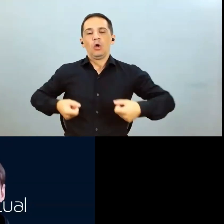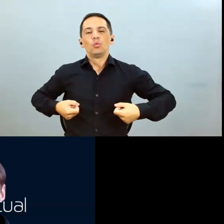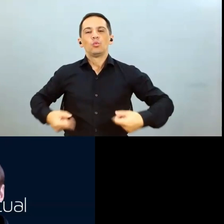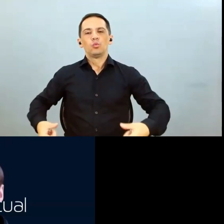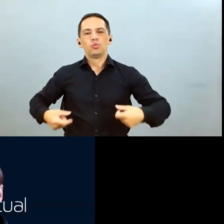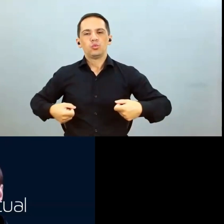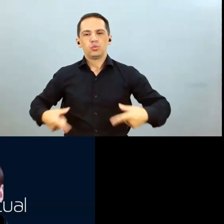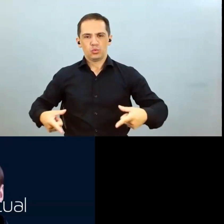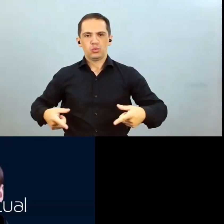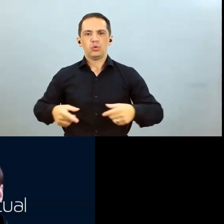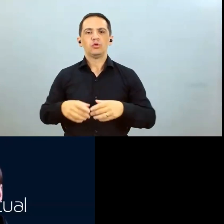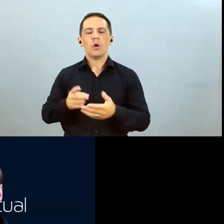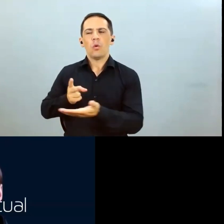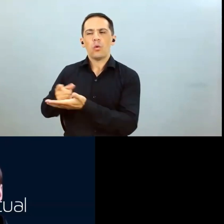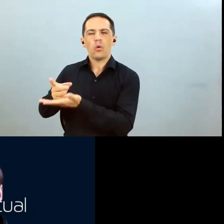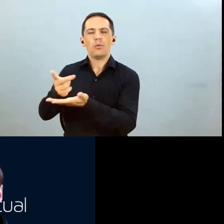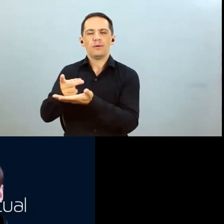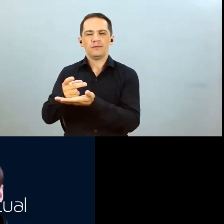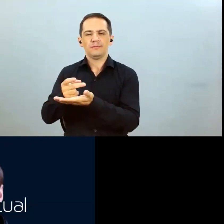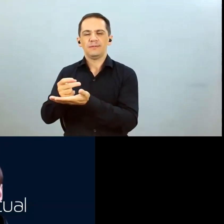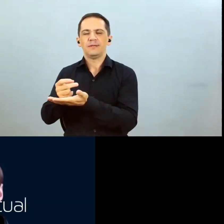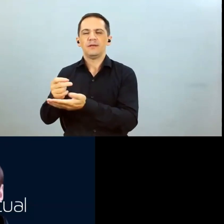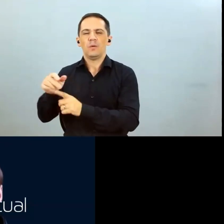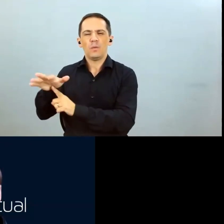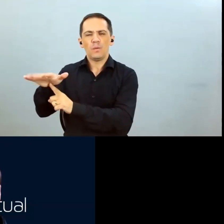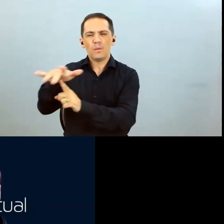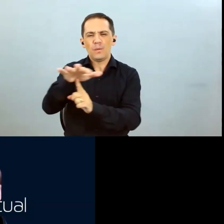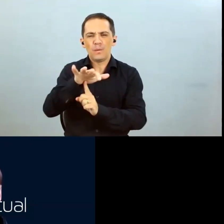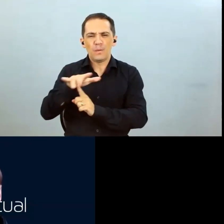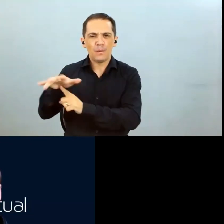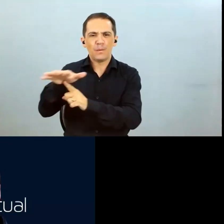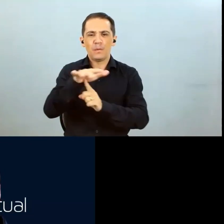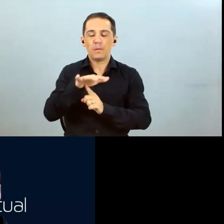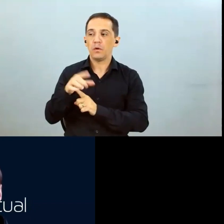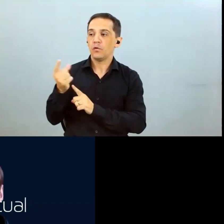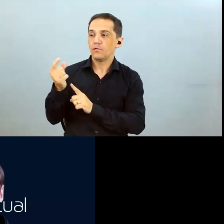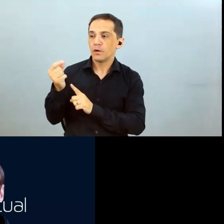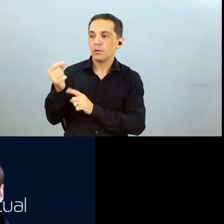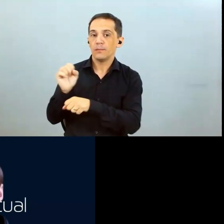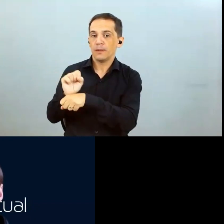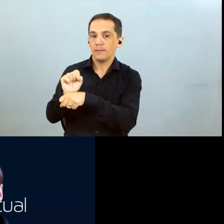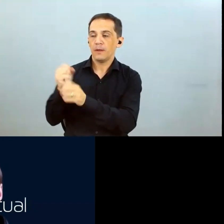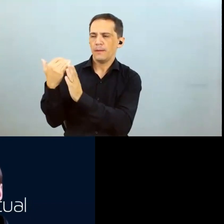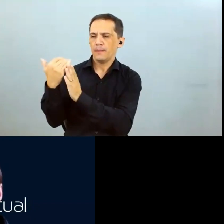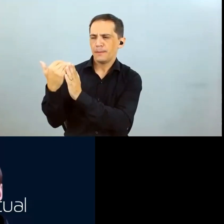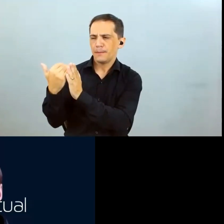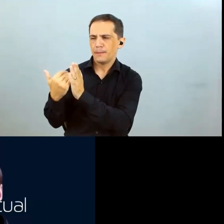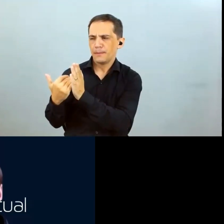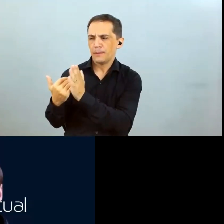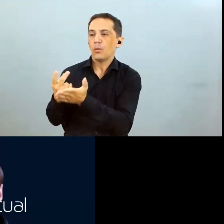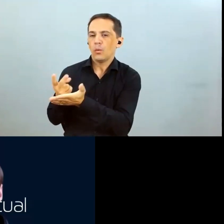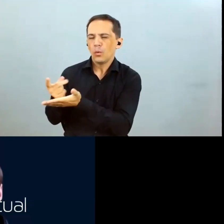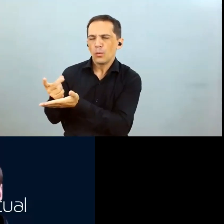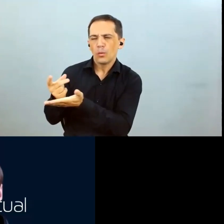compra dos fertilizantes na medida em que ele foi atingindo patamares de preços baixos, a gente foi evoluindo, não compramos tudo ainda